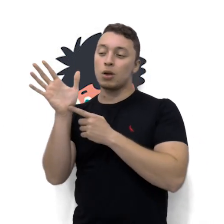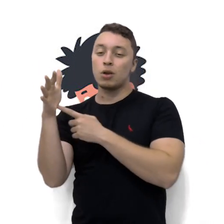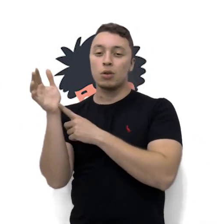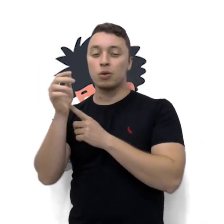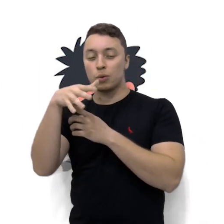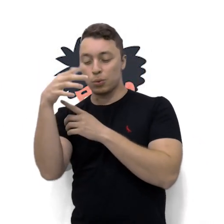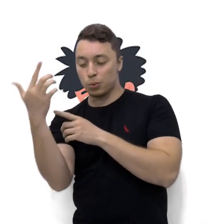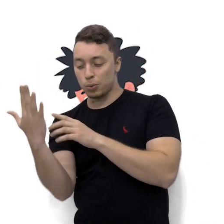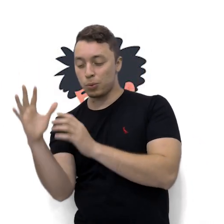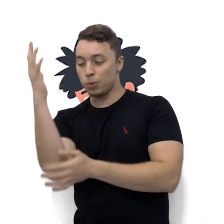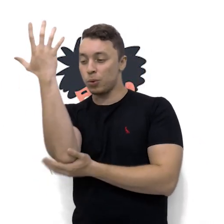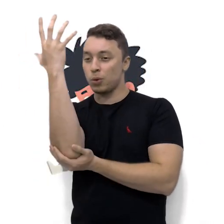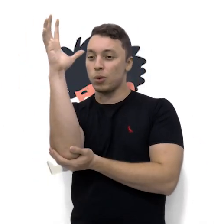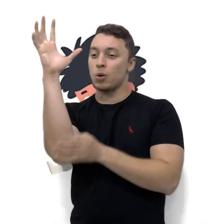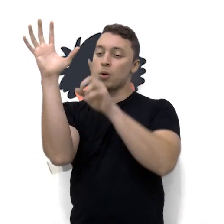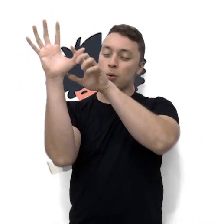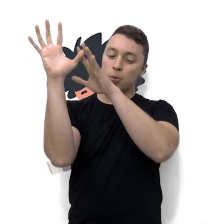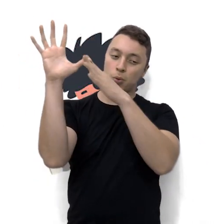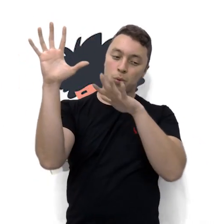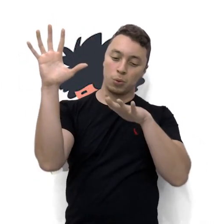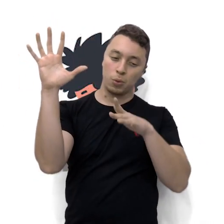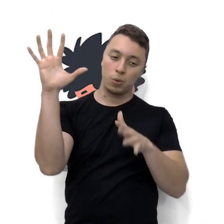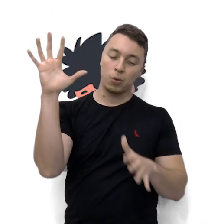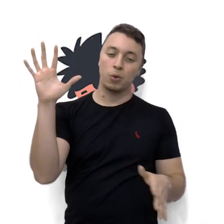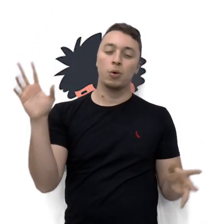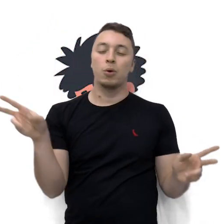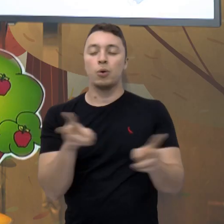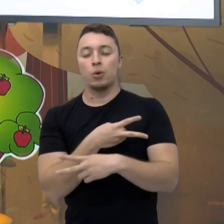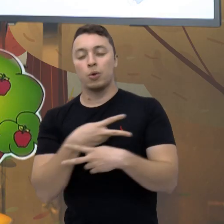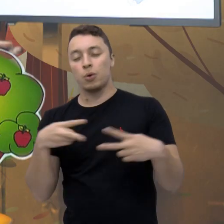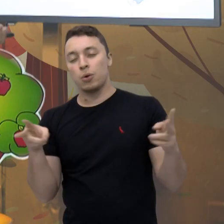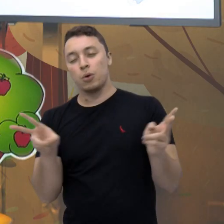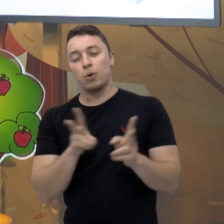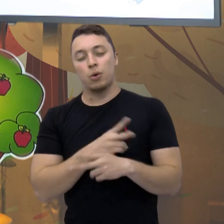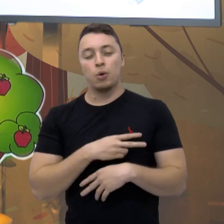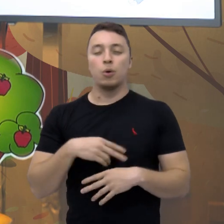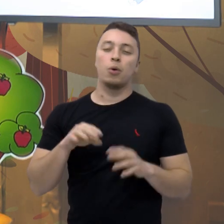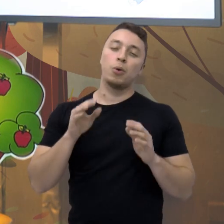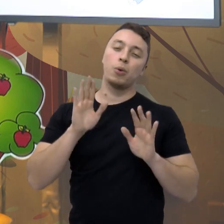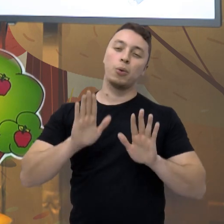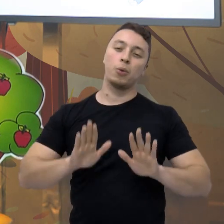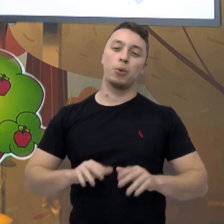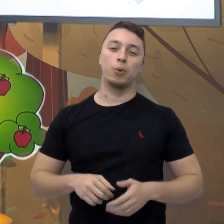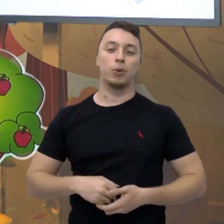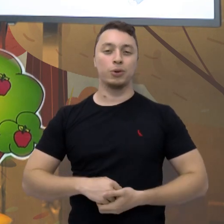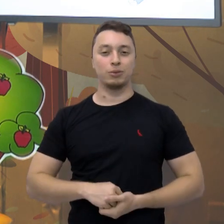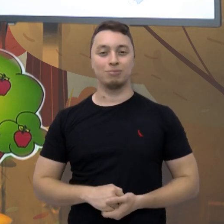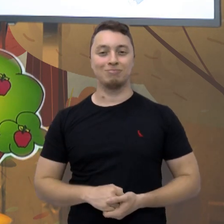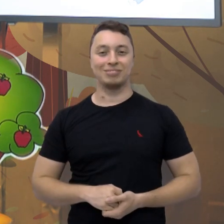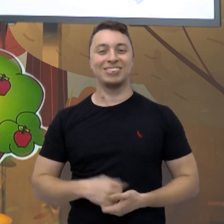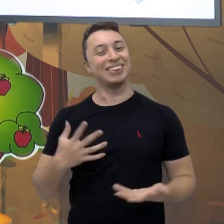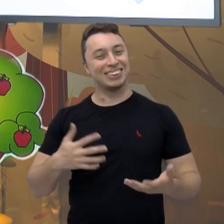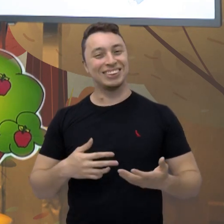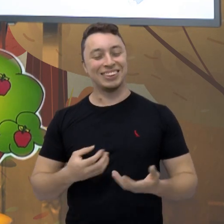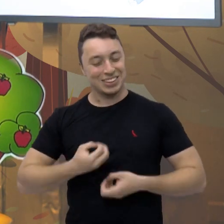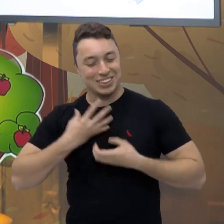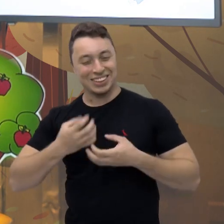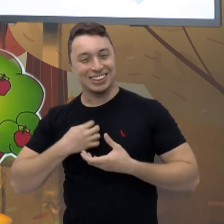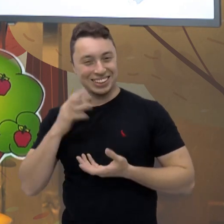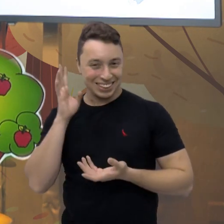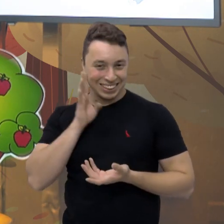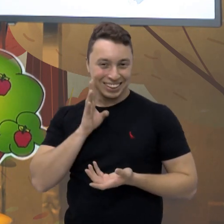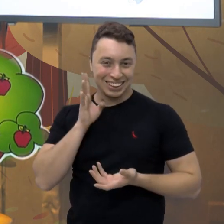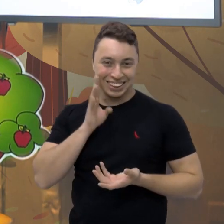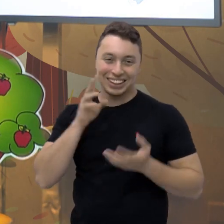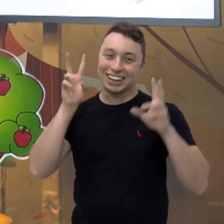aparece o vento, uma brisa fresquinha. Olha que poema lindo, né, que retrata um pouquinho sobre a estação do